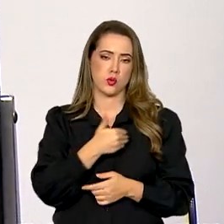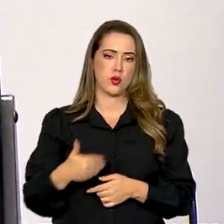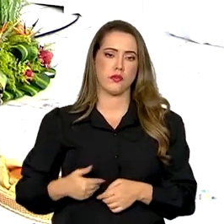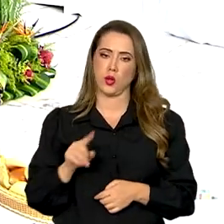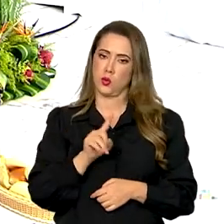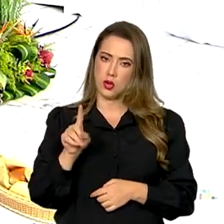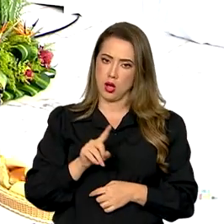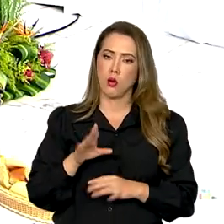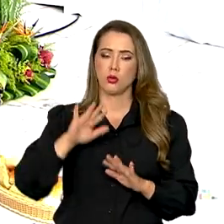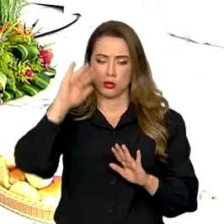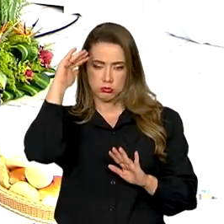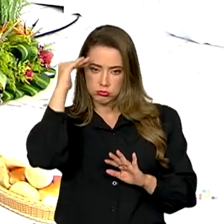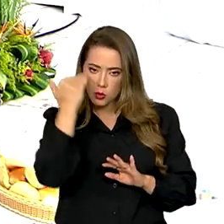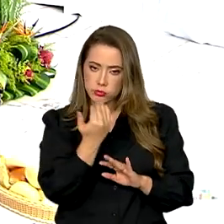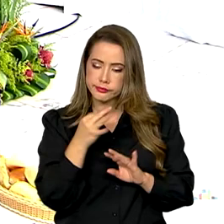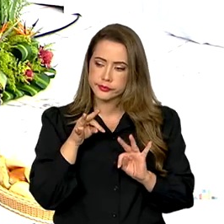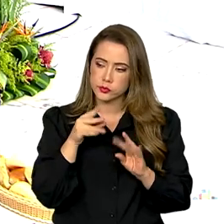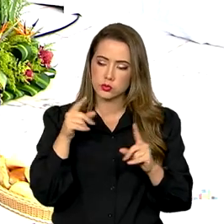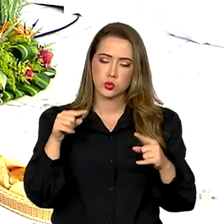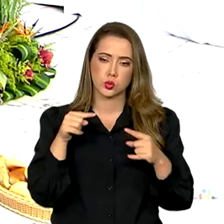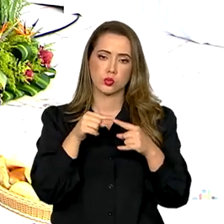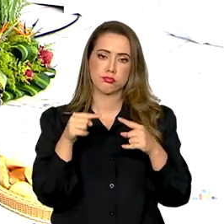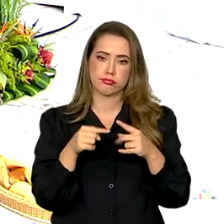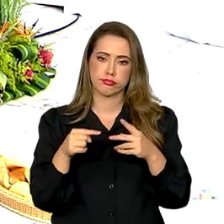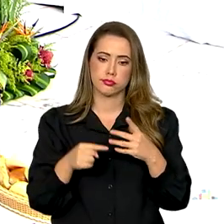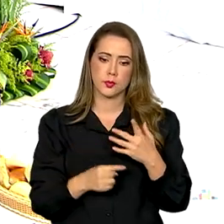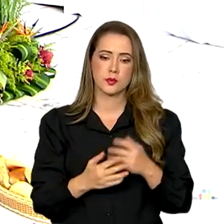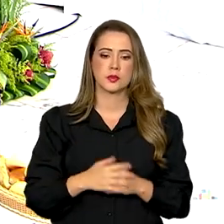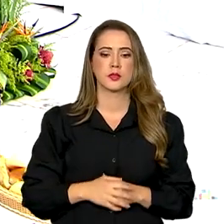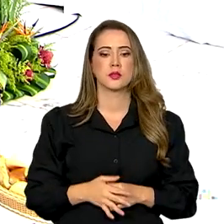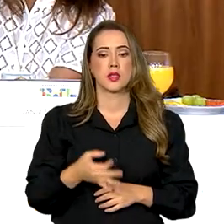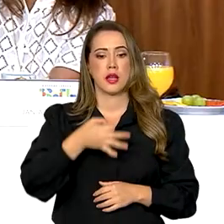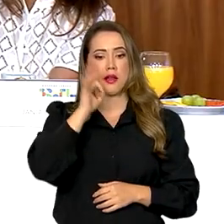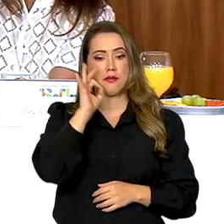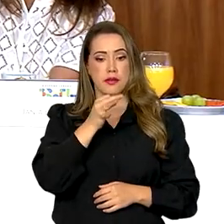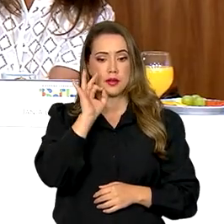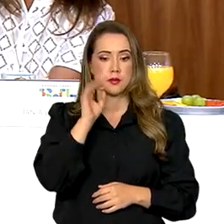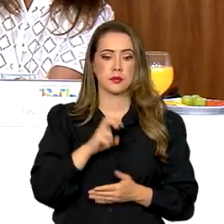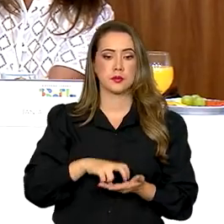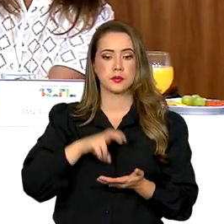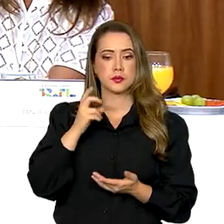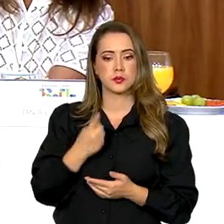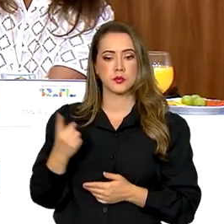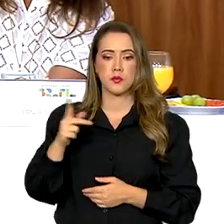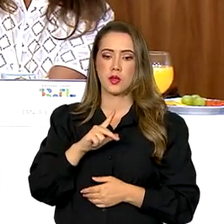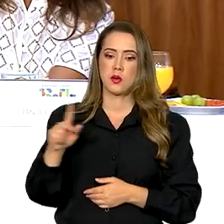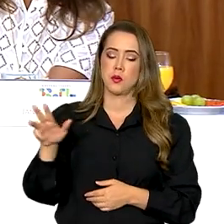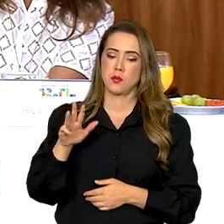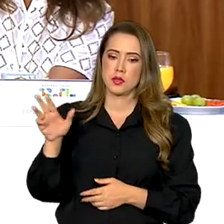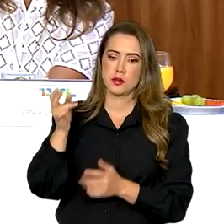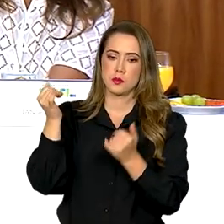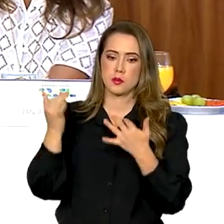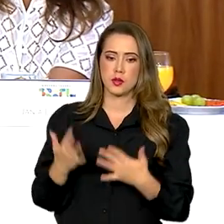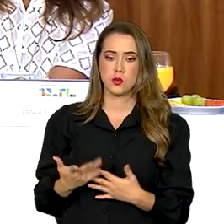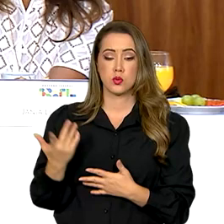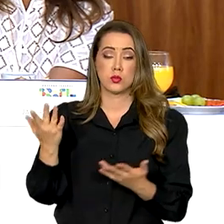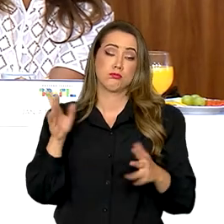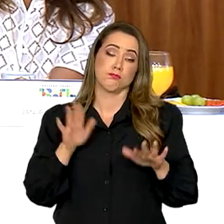do país. Durante o café da manhã com jornalistas, na última sexta-feira, o presidente Lula disse que